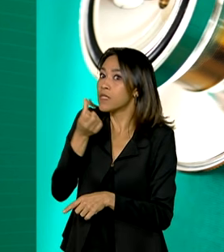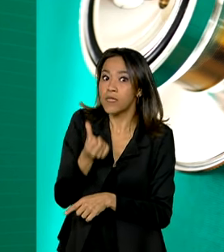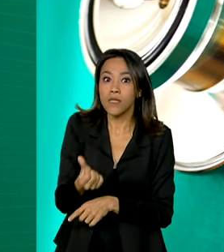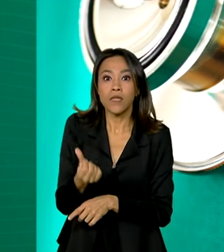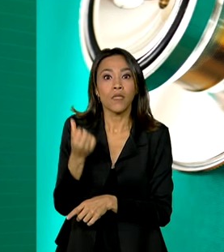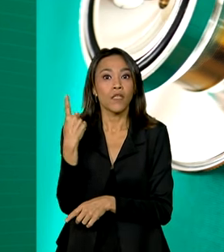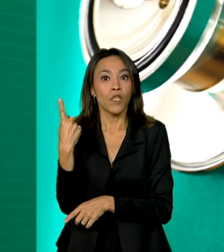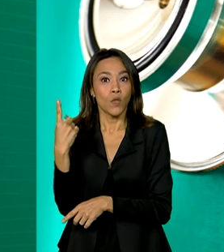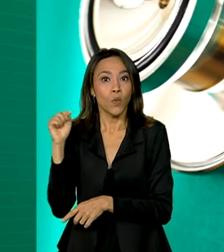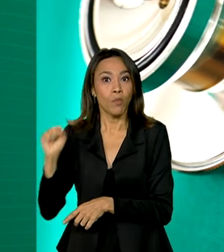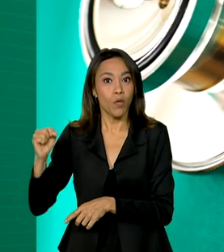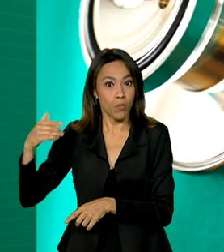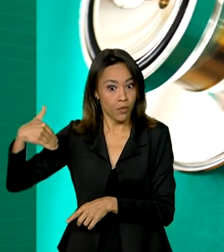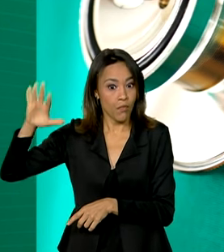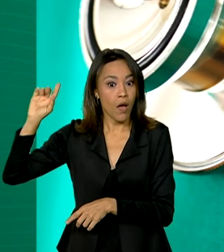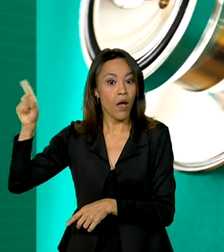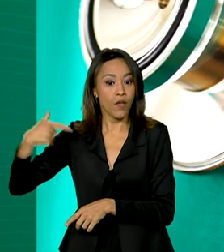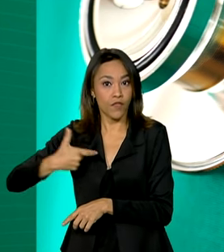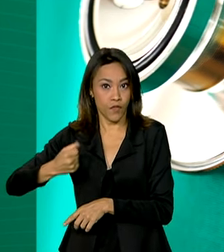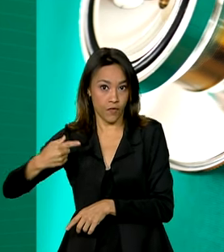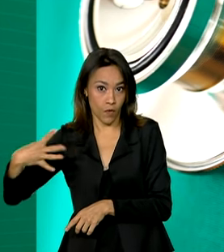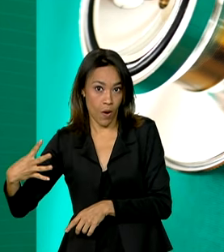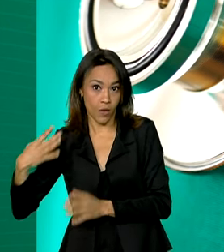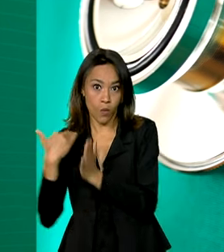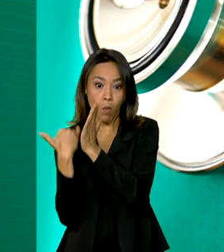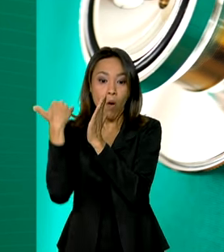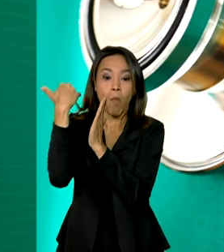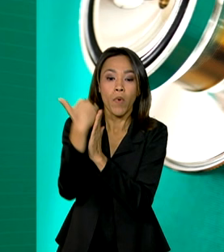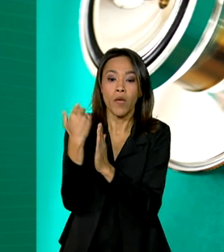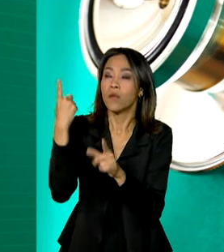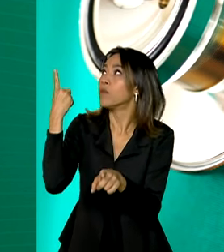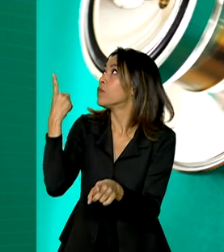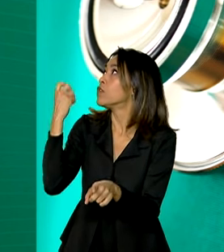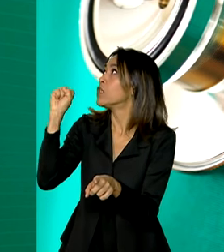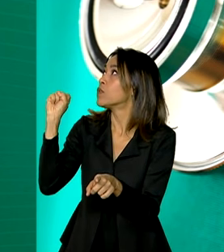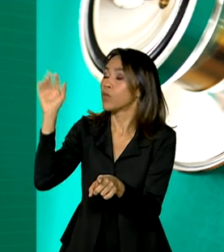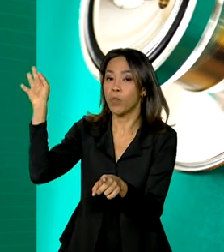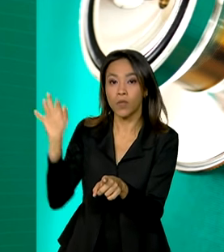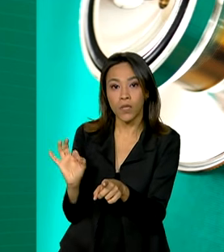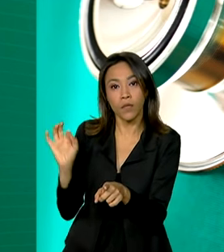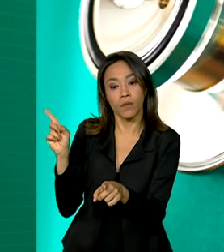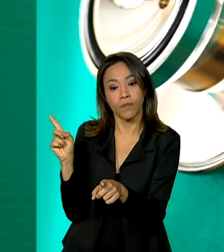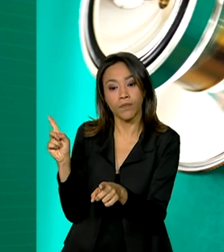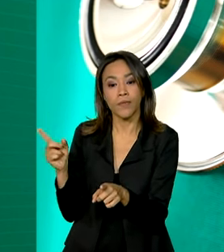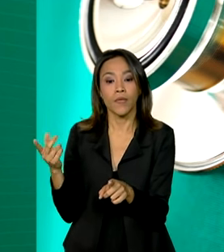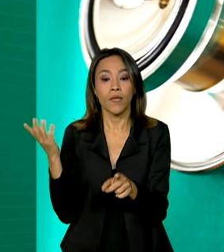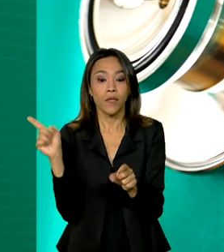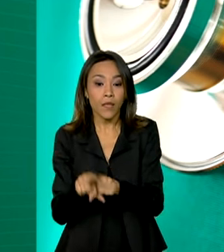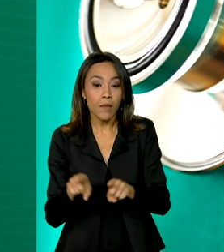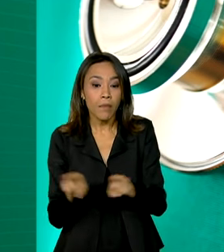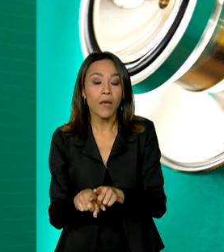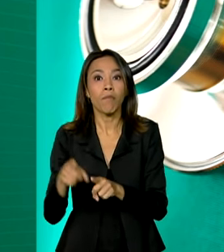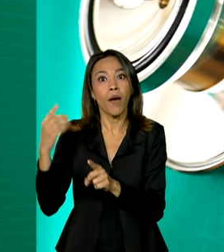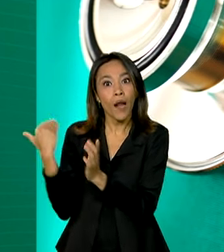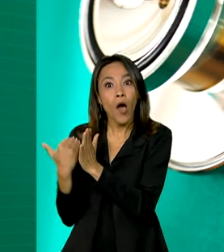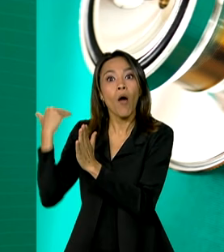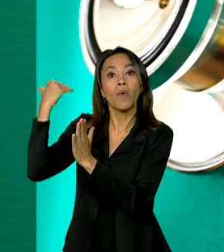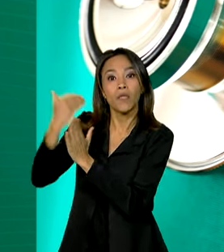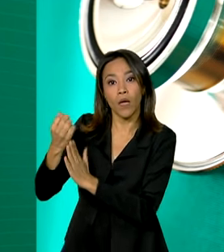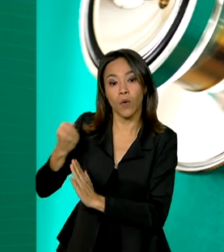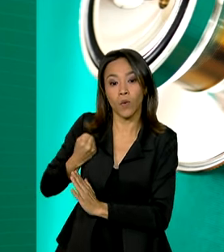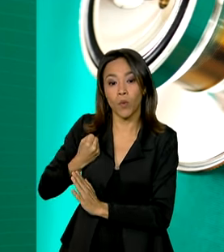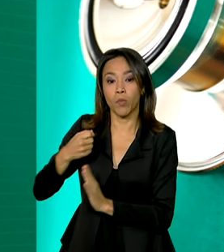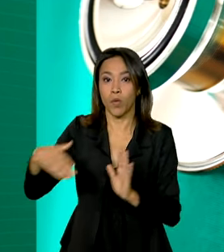mil em março de 2024, um aumento de 18%. Para ampliar ainda mais esse número, o novo